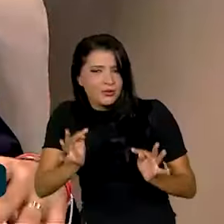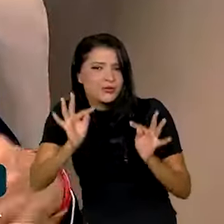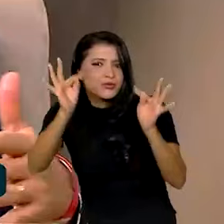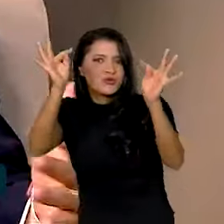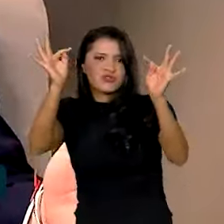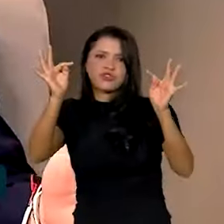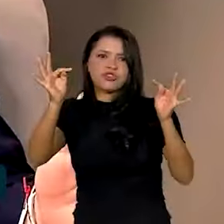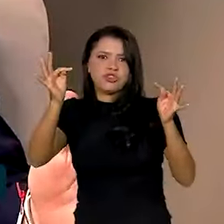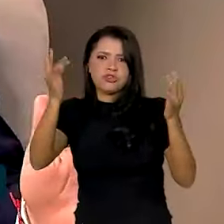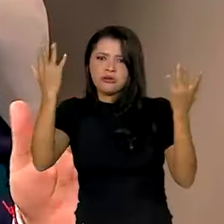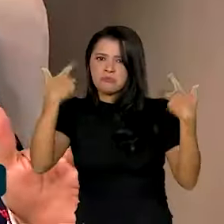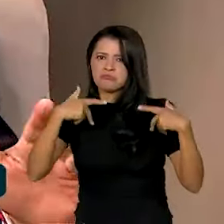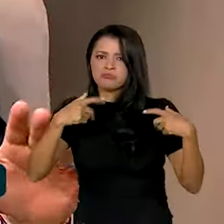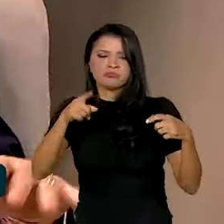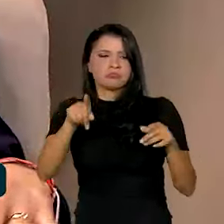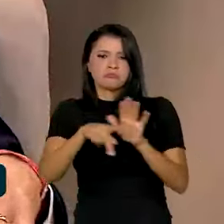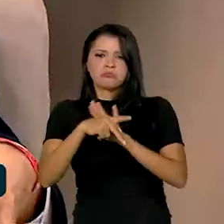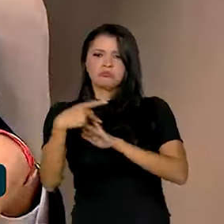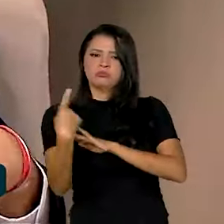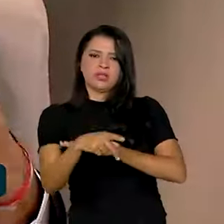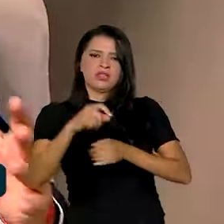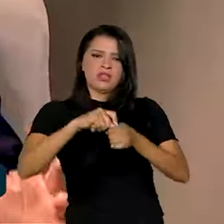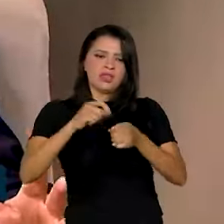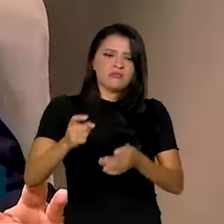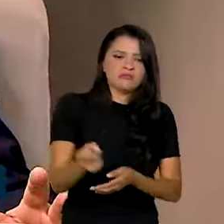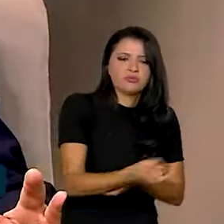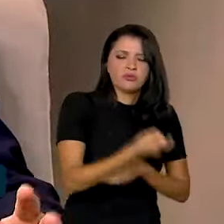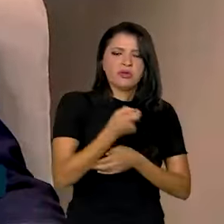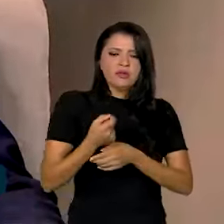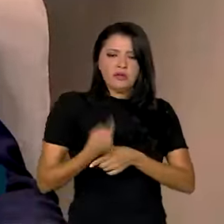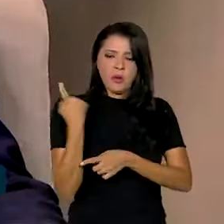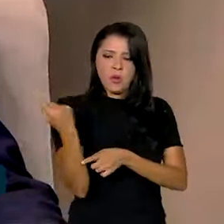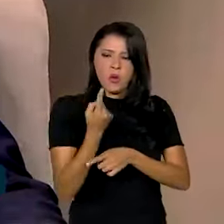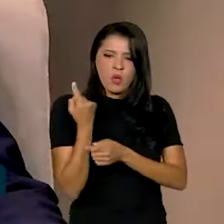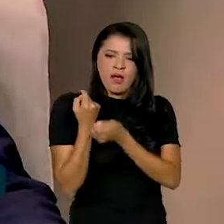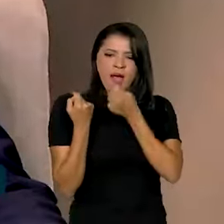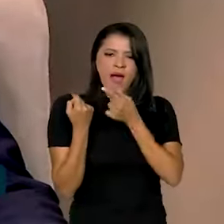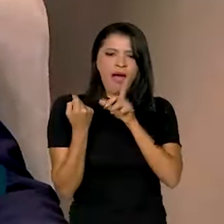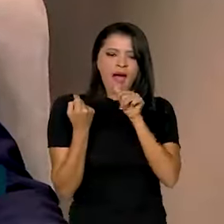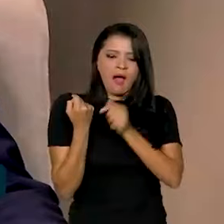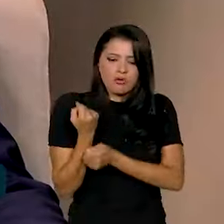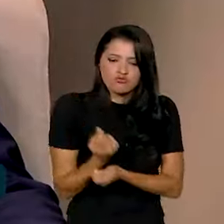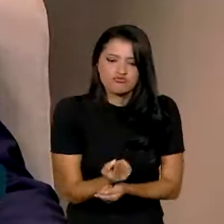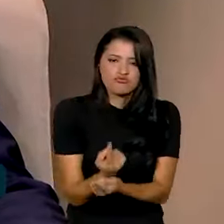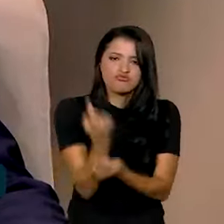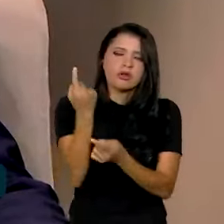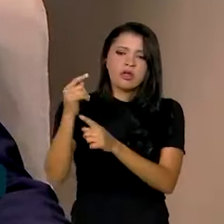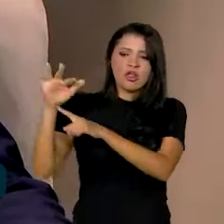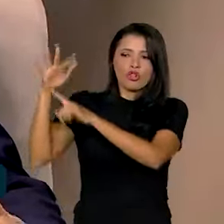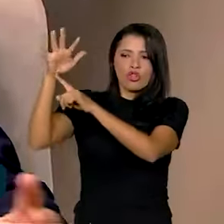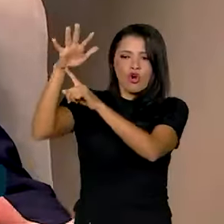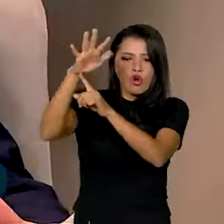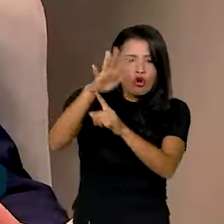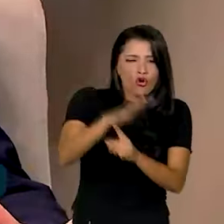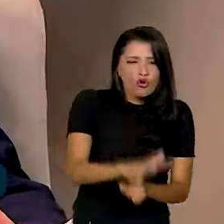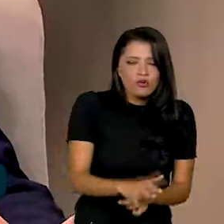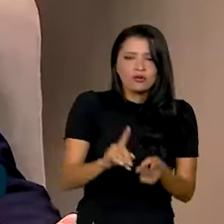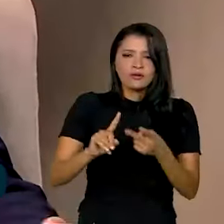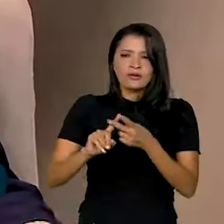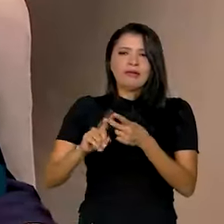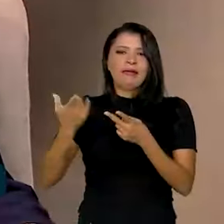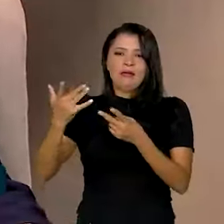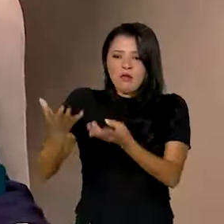automatizadas, às tecnologias de irrigação, às tecnologias de drone. Ele quer ter máquinas de